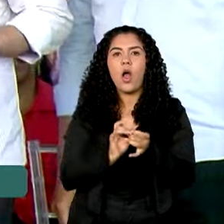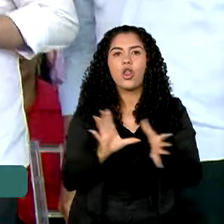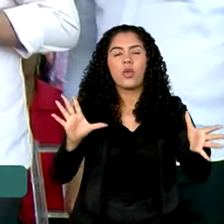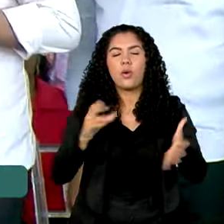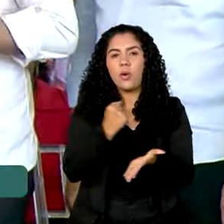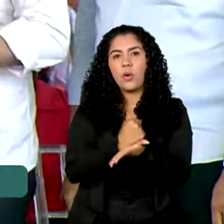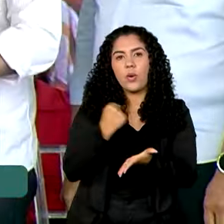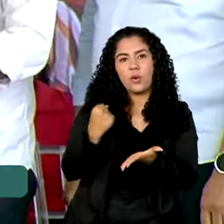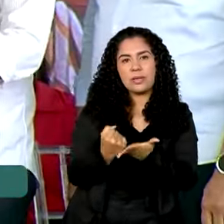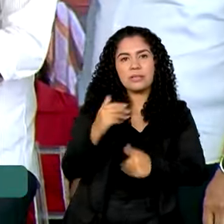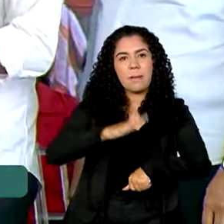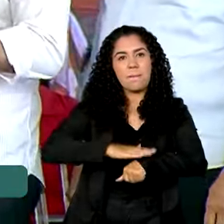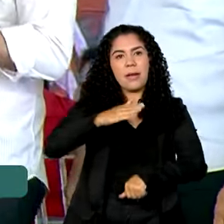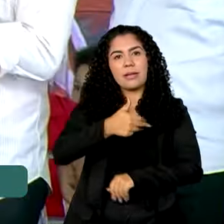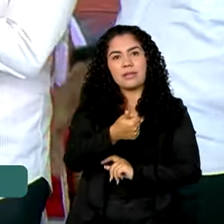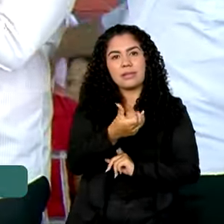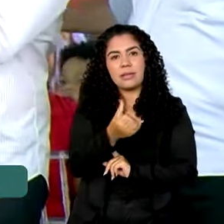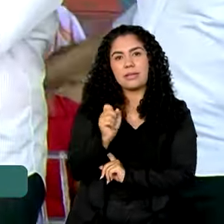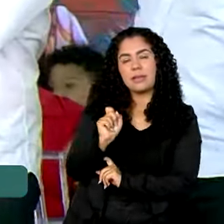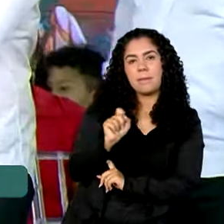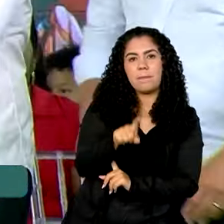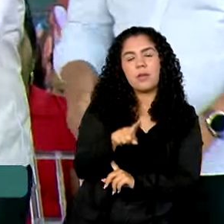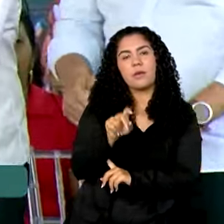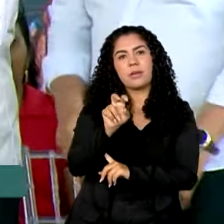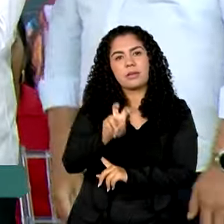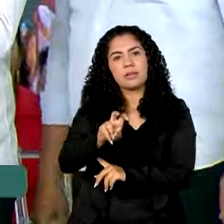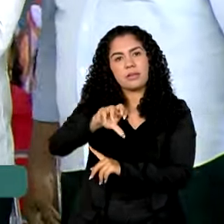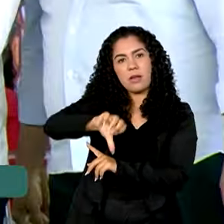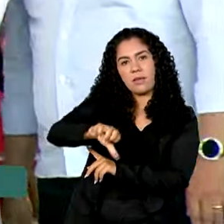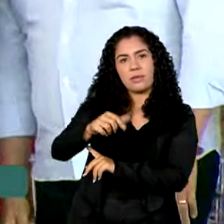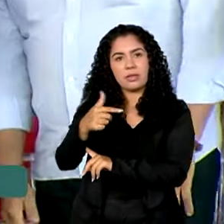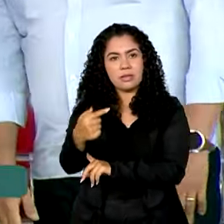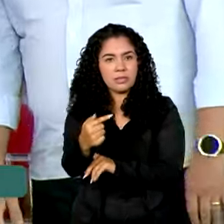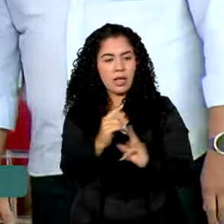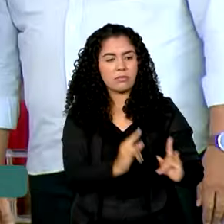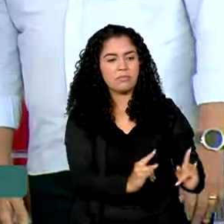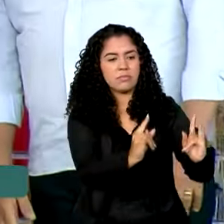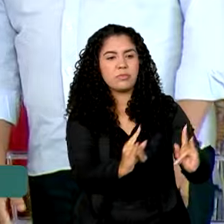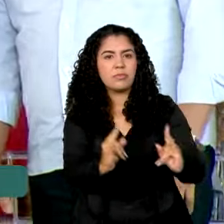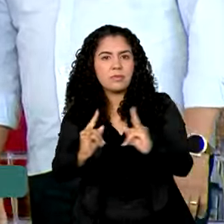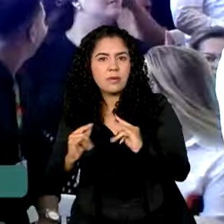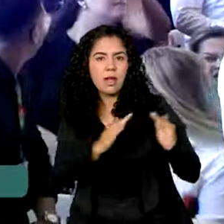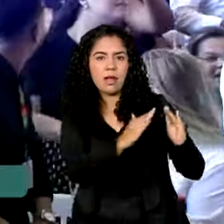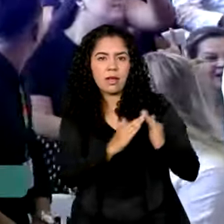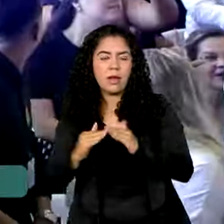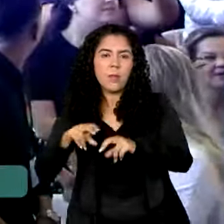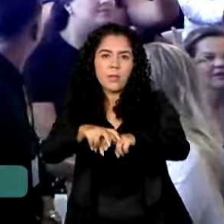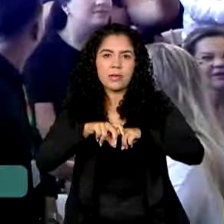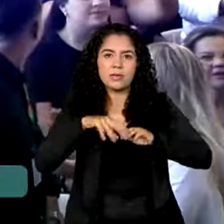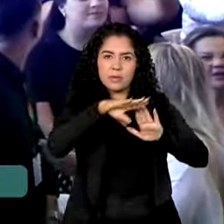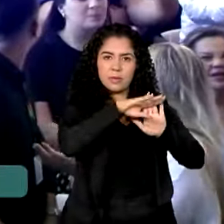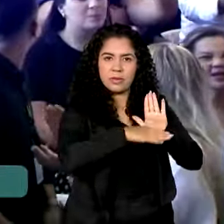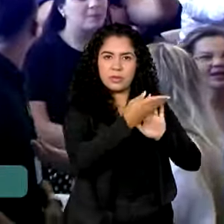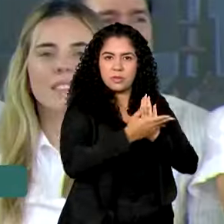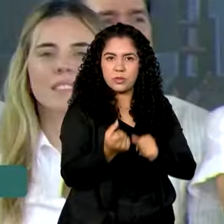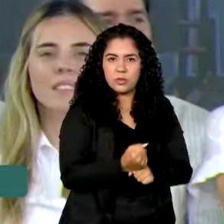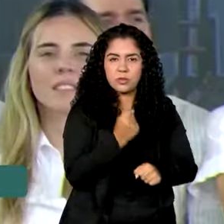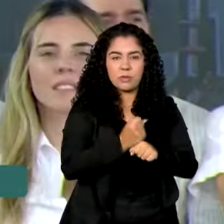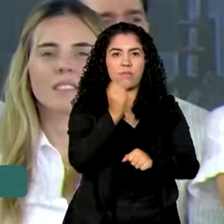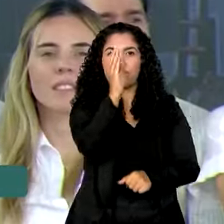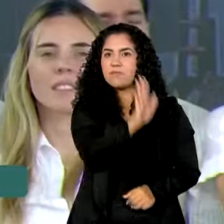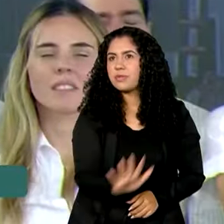a contratação de mais 16.597 moradias do Minha Casa Minha Vida em todo o país.